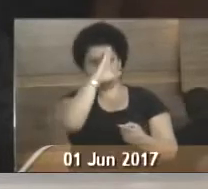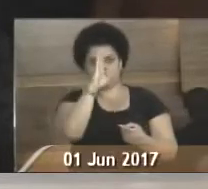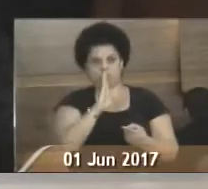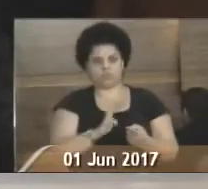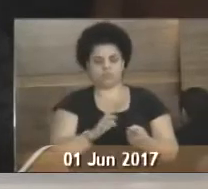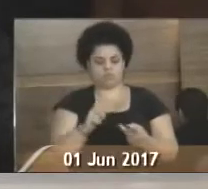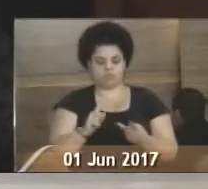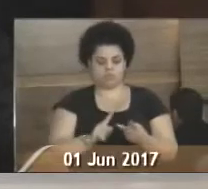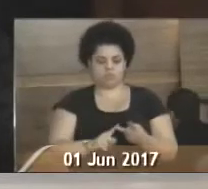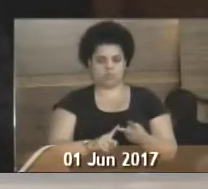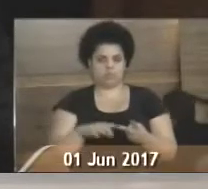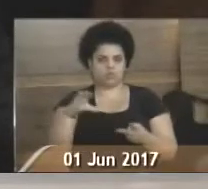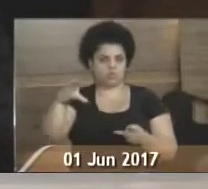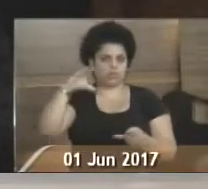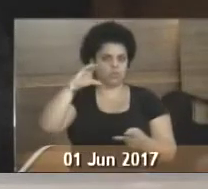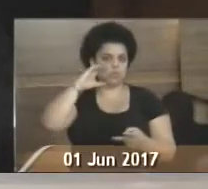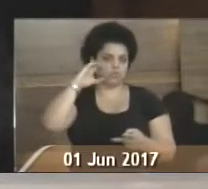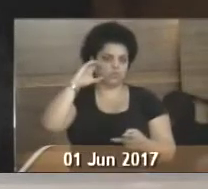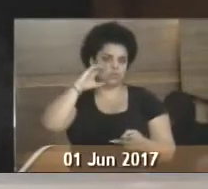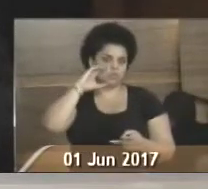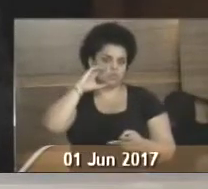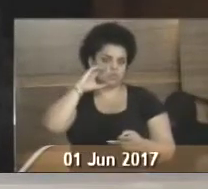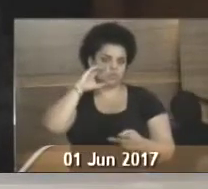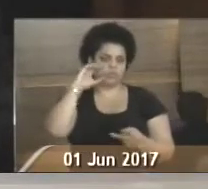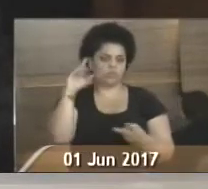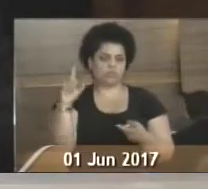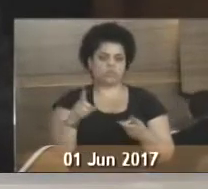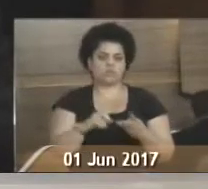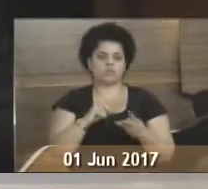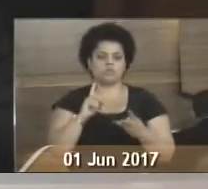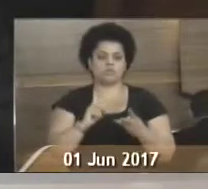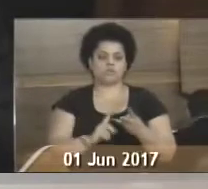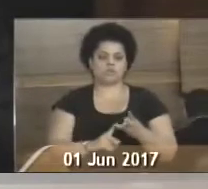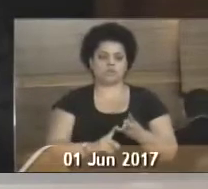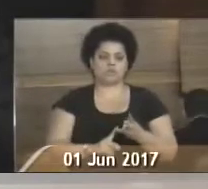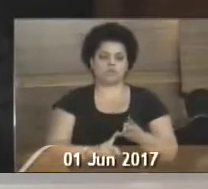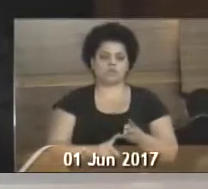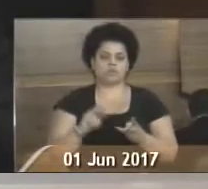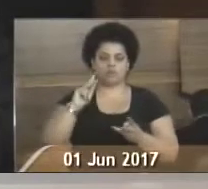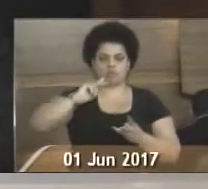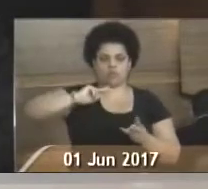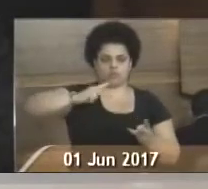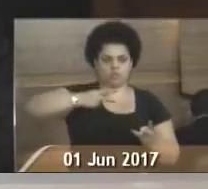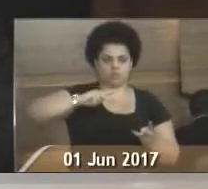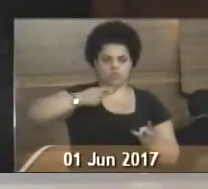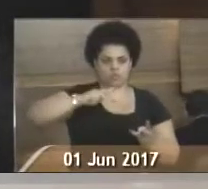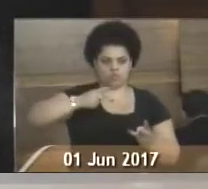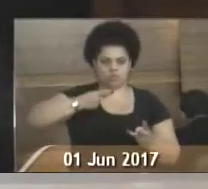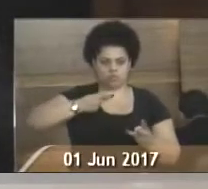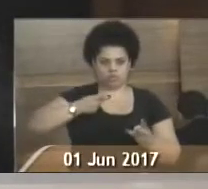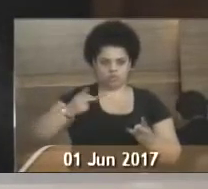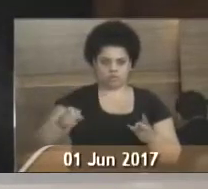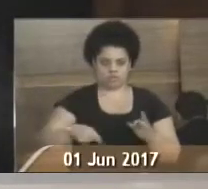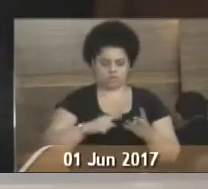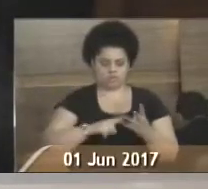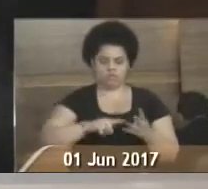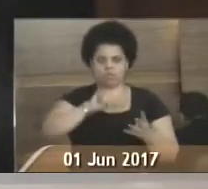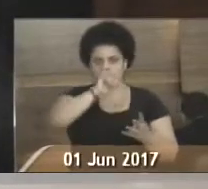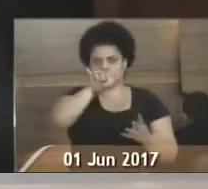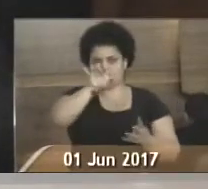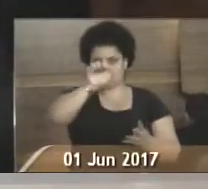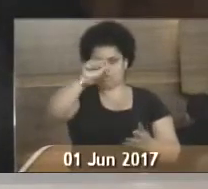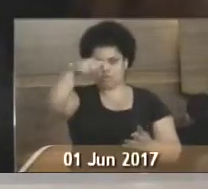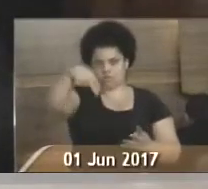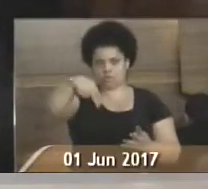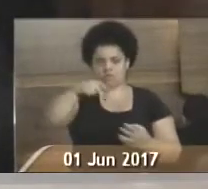Atite Brasil, Francisco Canindé da Costa Raimundo, Canindé do Social, Hélio Severino de Azevedo, Elin do Sindicato, Jean Carlos de